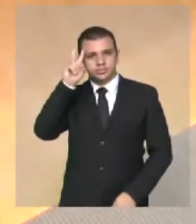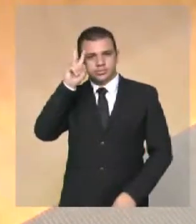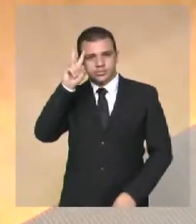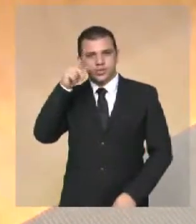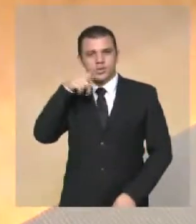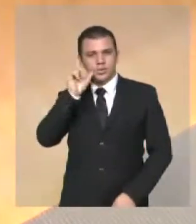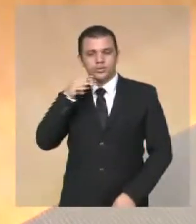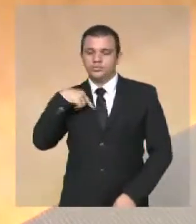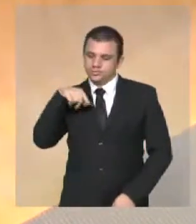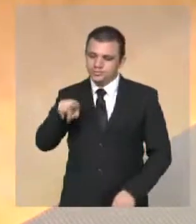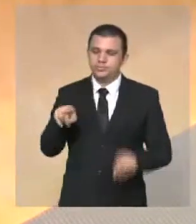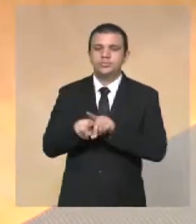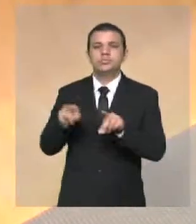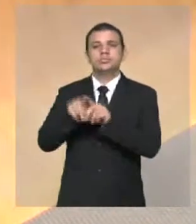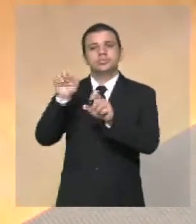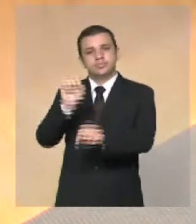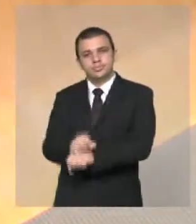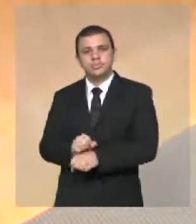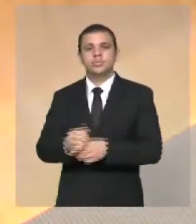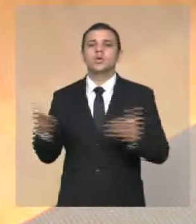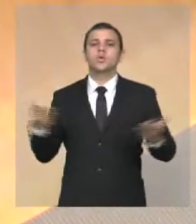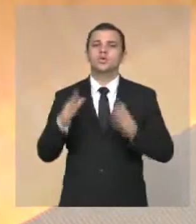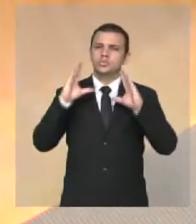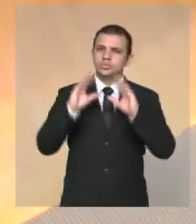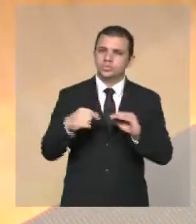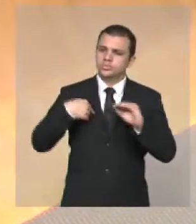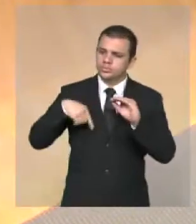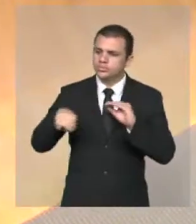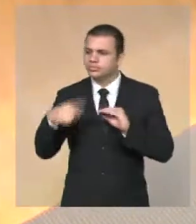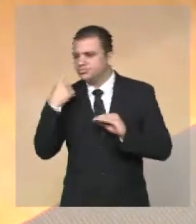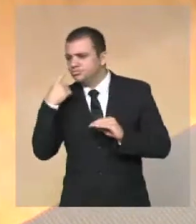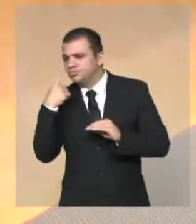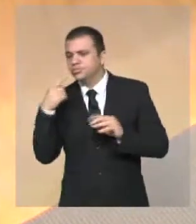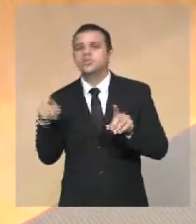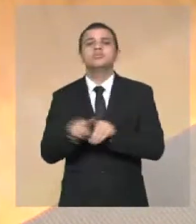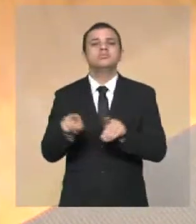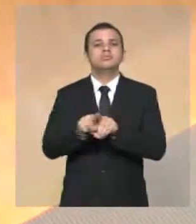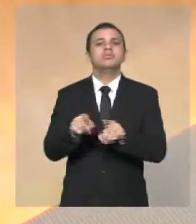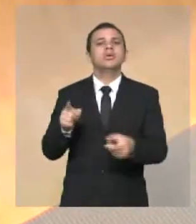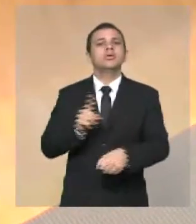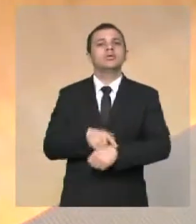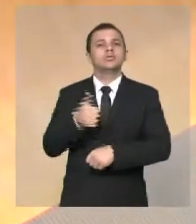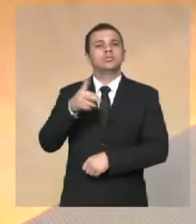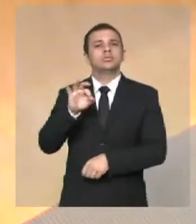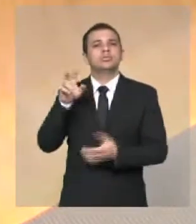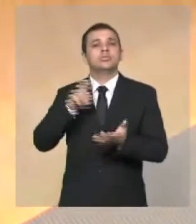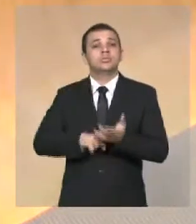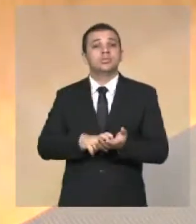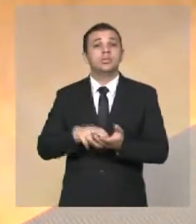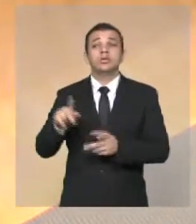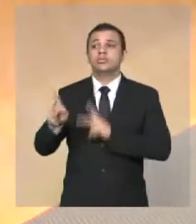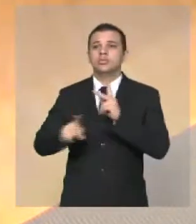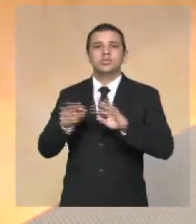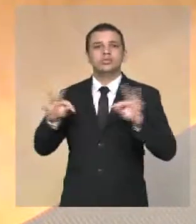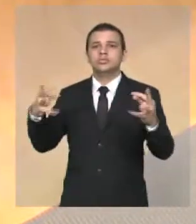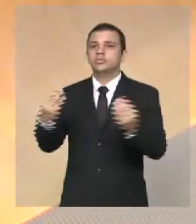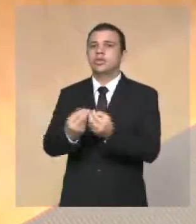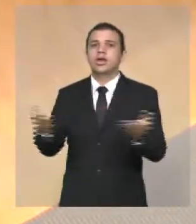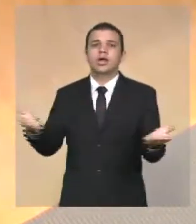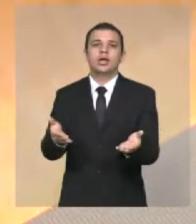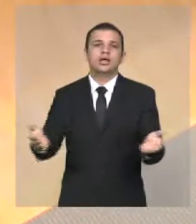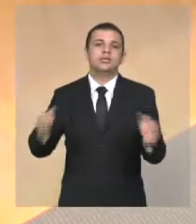Hoje, logo cedo, já passei pelo local. E agora, por volta de 10 horas da manhã, a população faz uma manifestação.